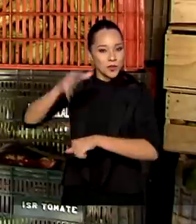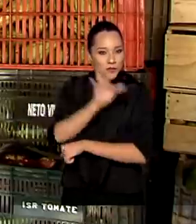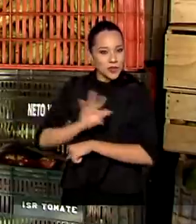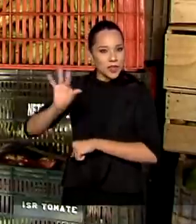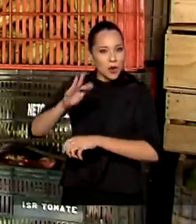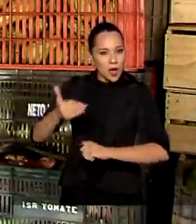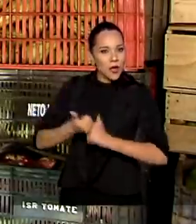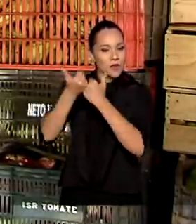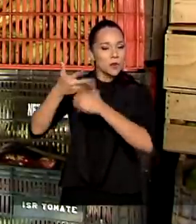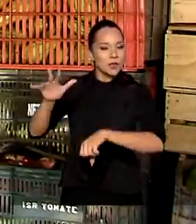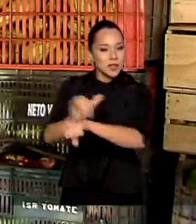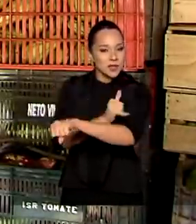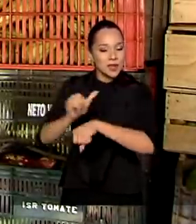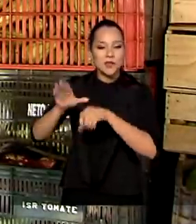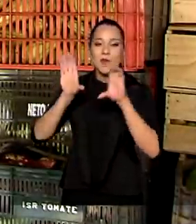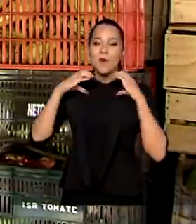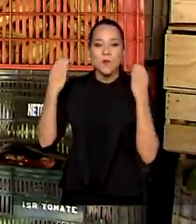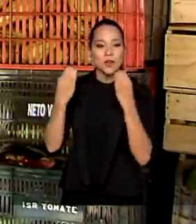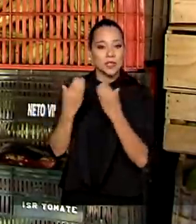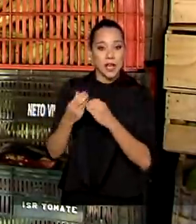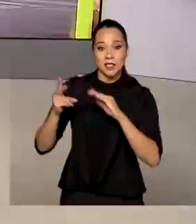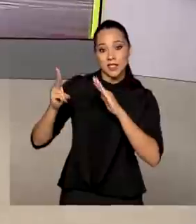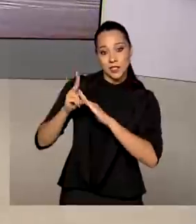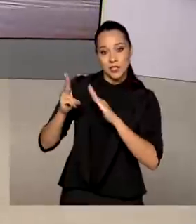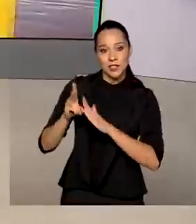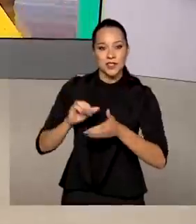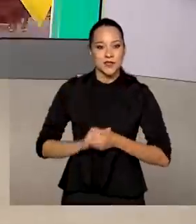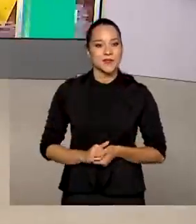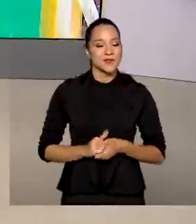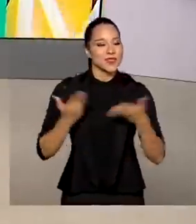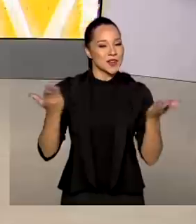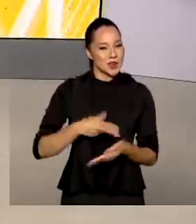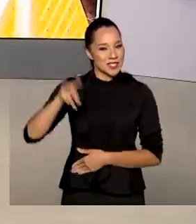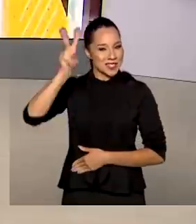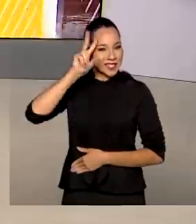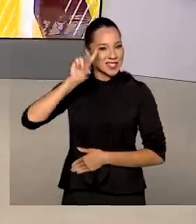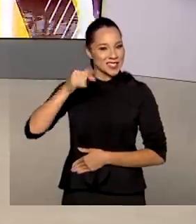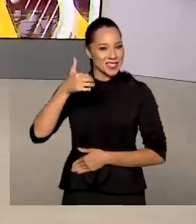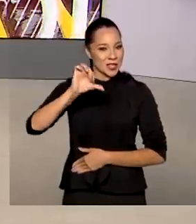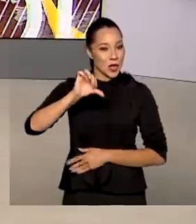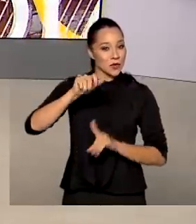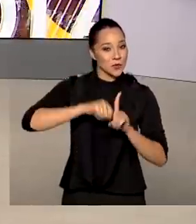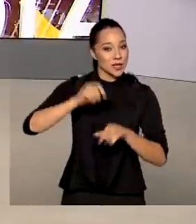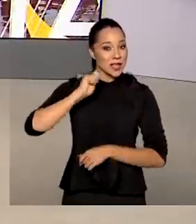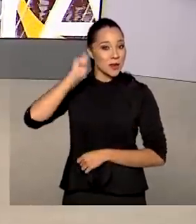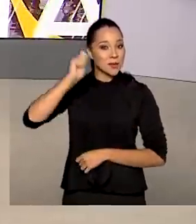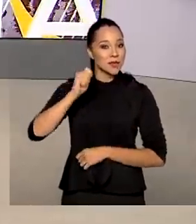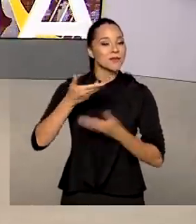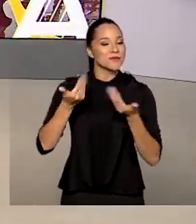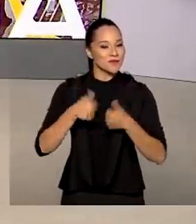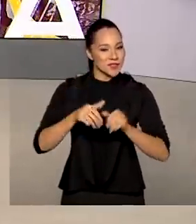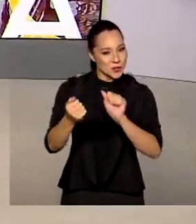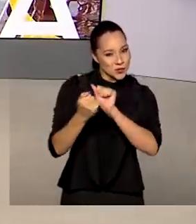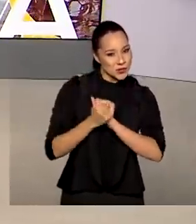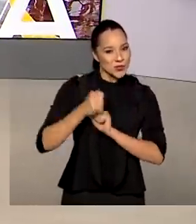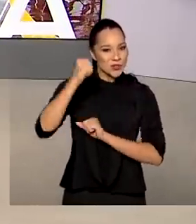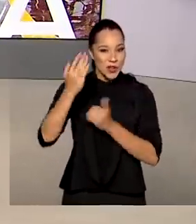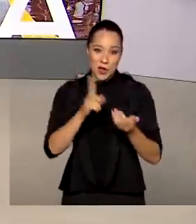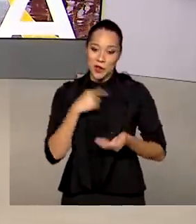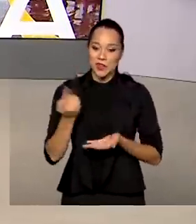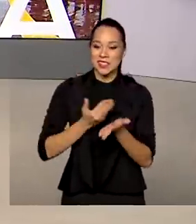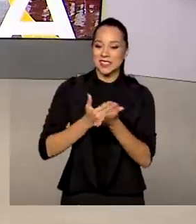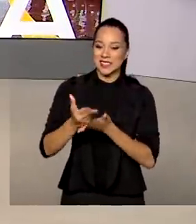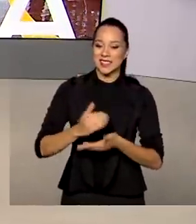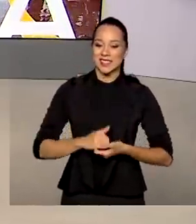reforça ações nas comunidades indígenas. Hoje é segunda-feira, 19 de abril. Fique com a gente, o Brasil em Dia